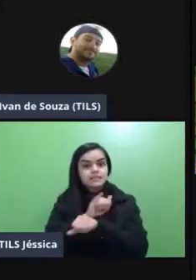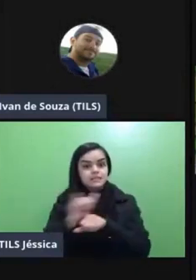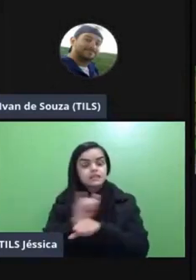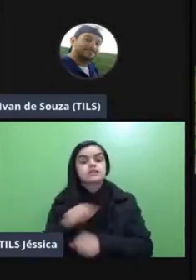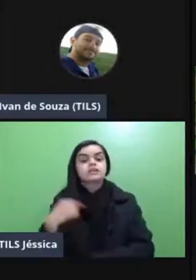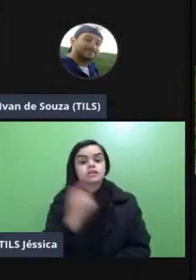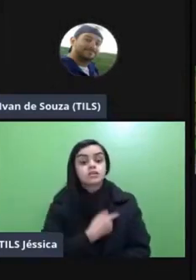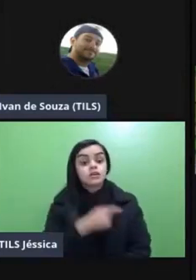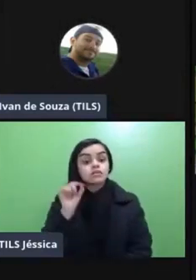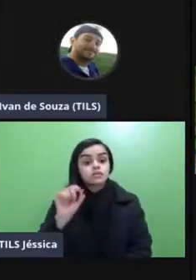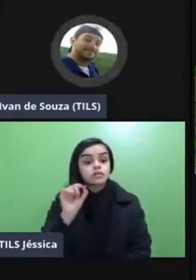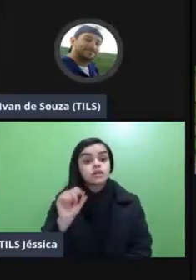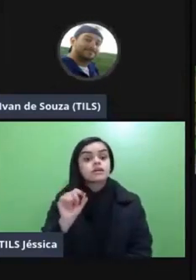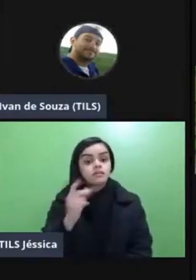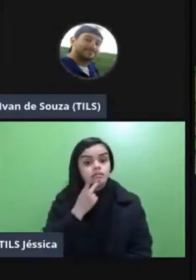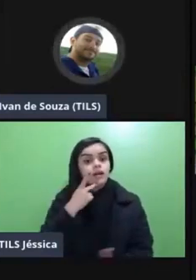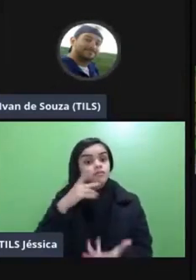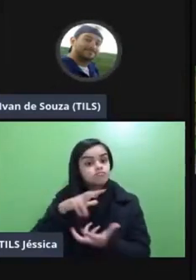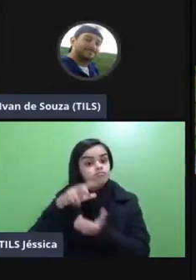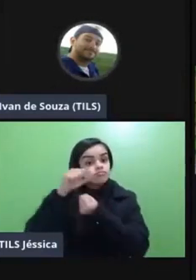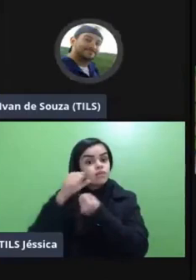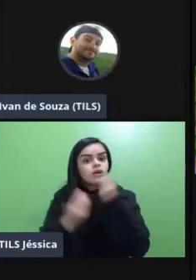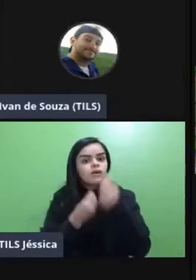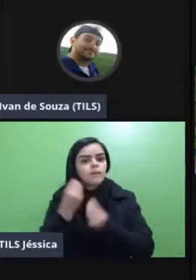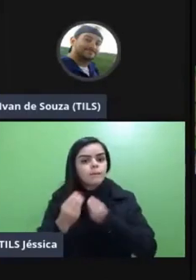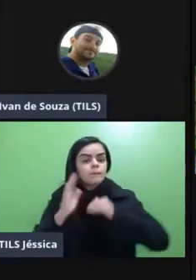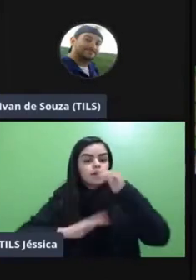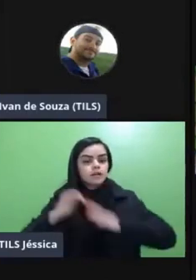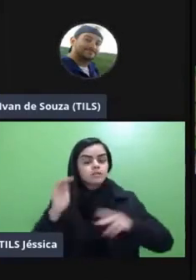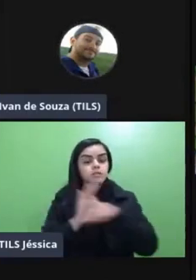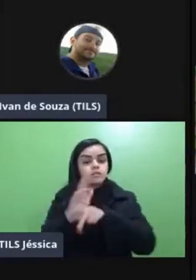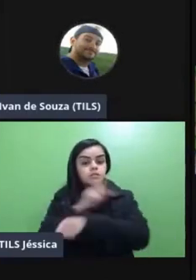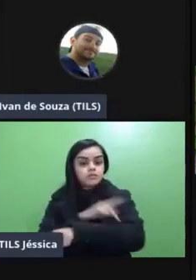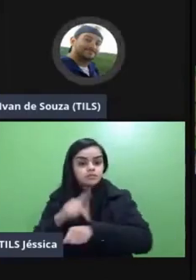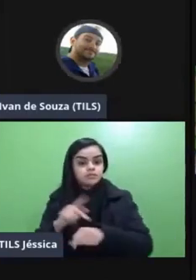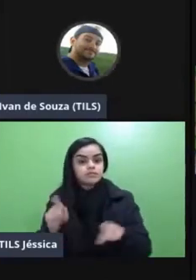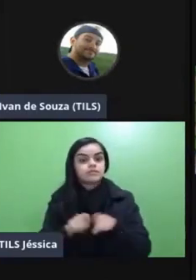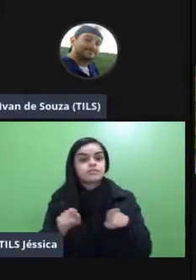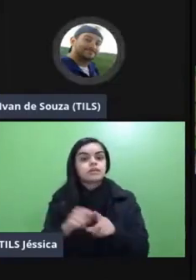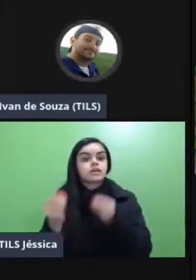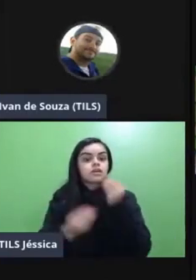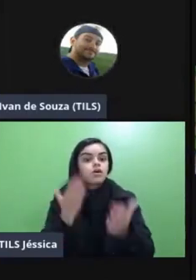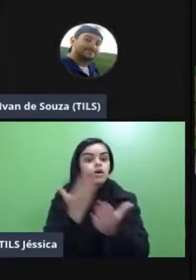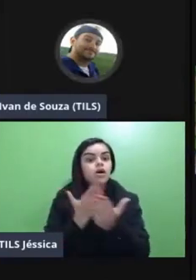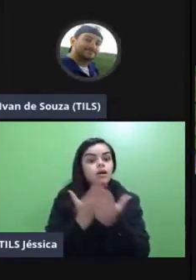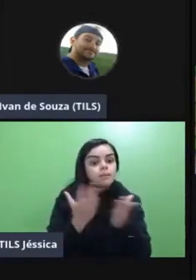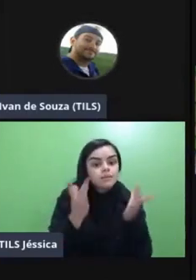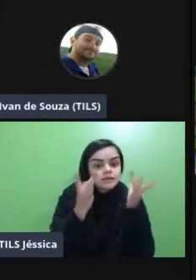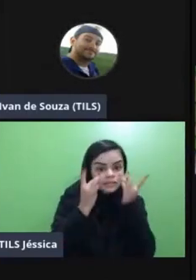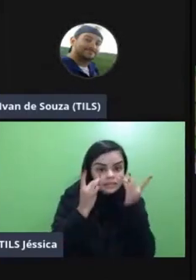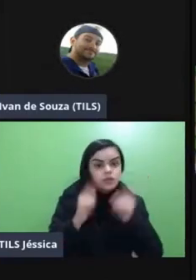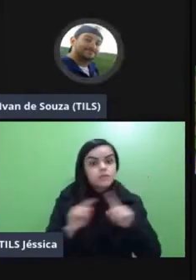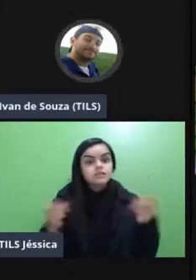dizia serem sustentados né sustentados na nossa prática pedagógica de aula presencial né e hoje